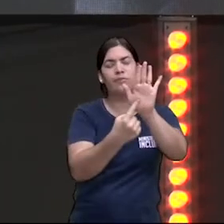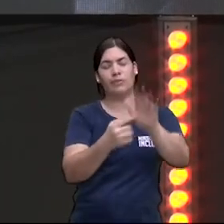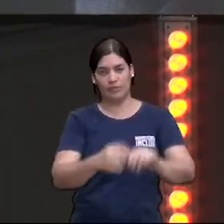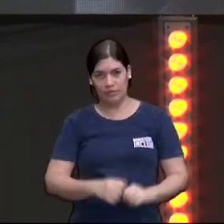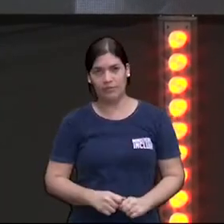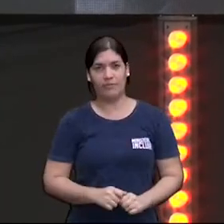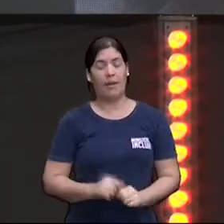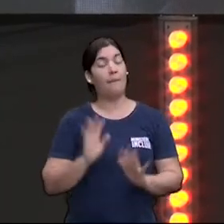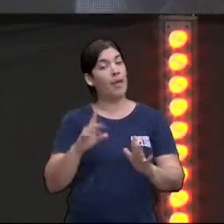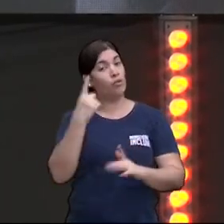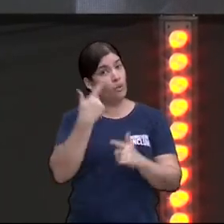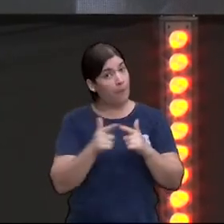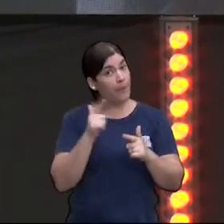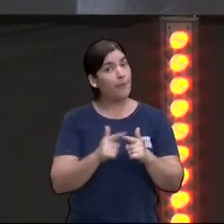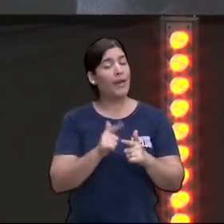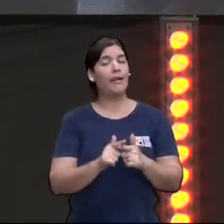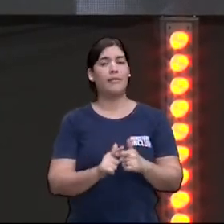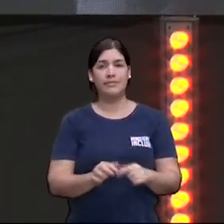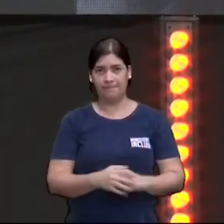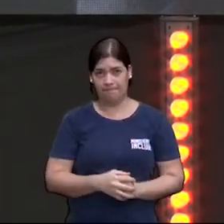Só tem um problema nesse negócio todo.